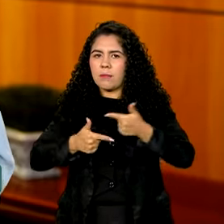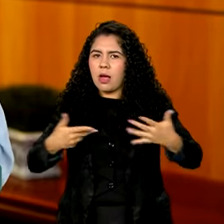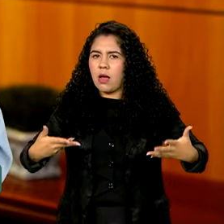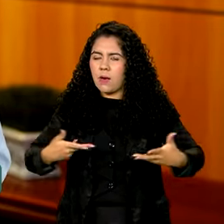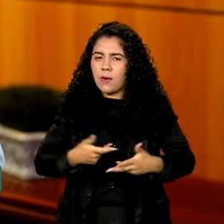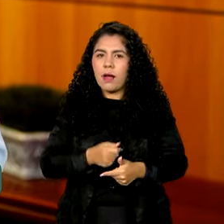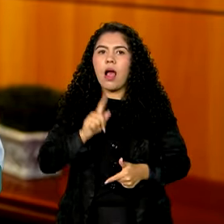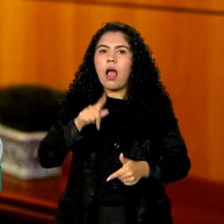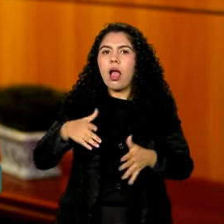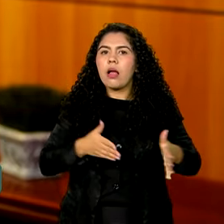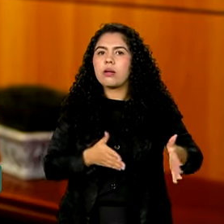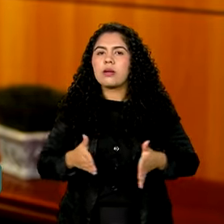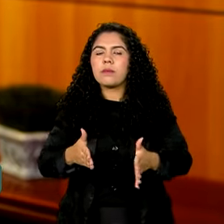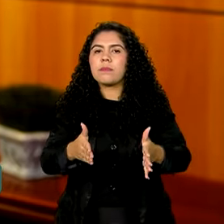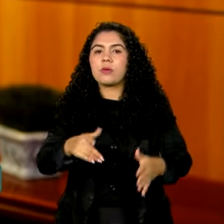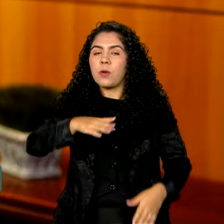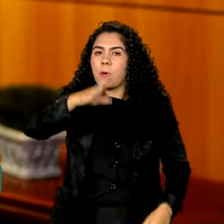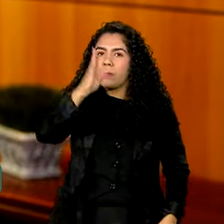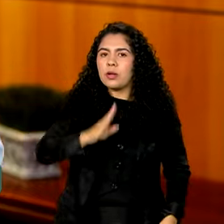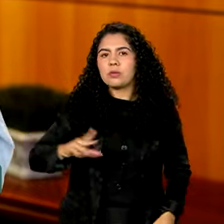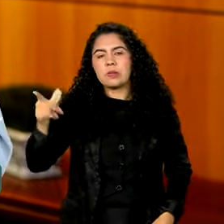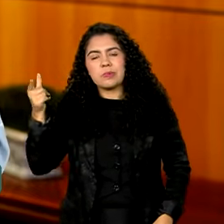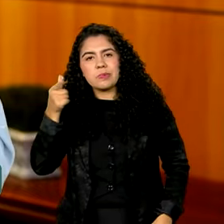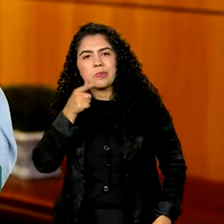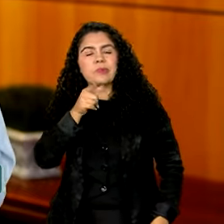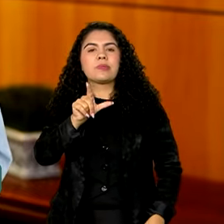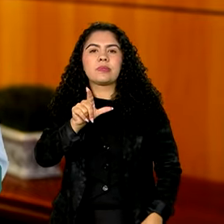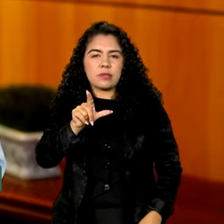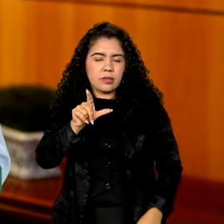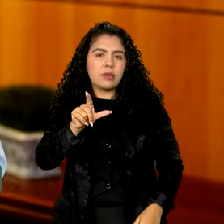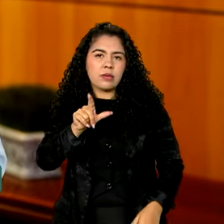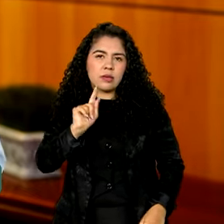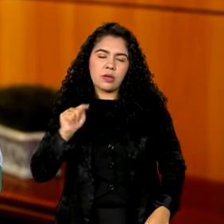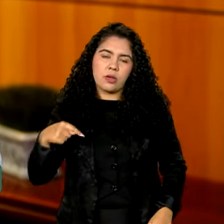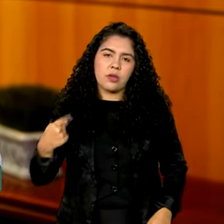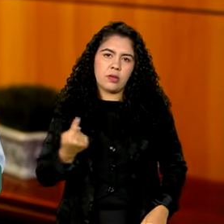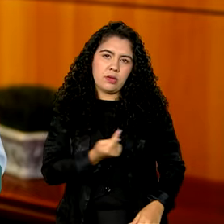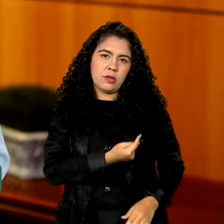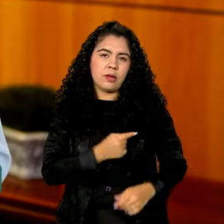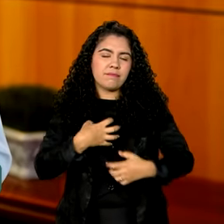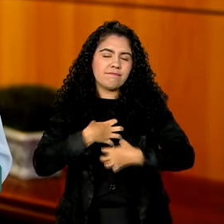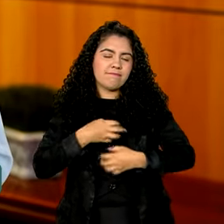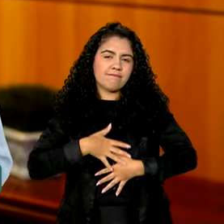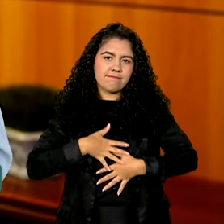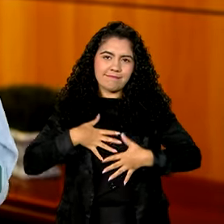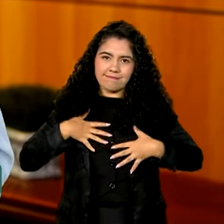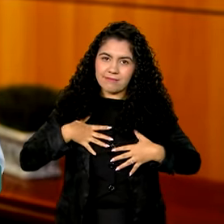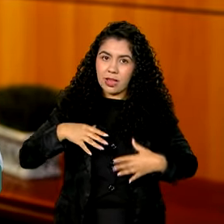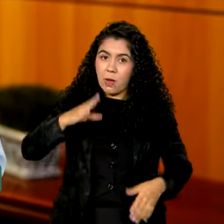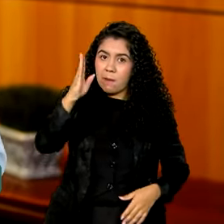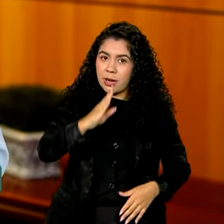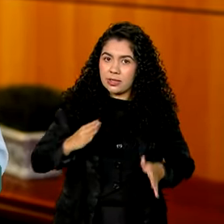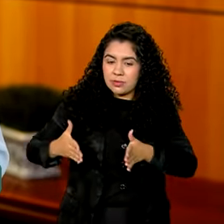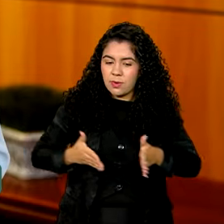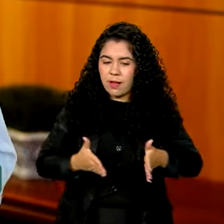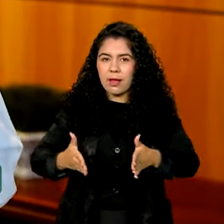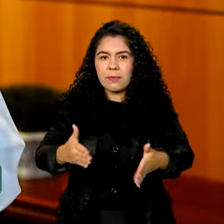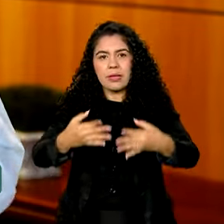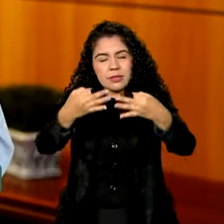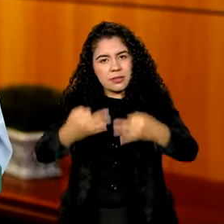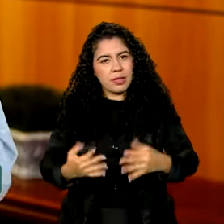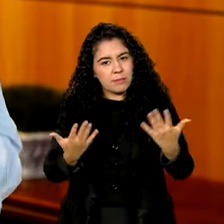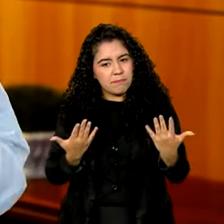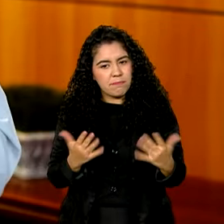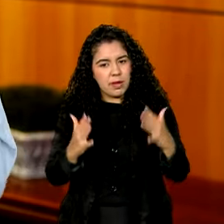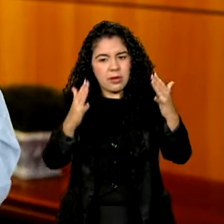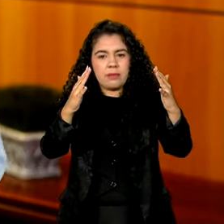caminhos para que o Brasil seja um país do qual todos nós possamos nos orgulhar. É o Brasil no rumo certo. Parabéns